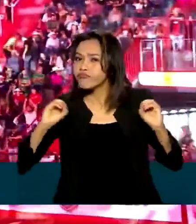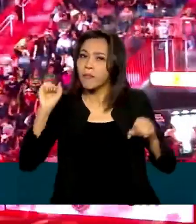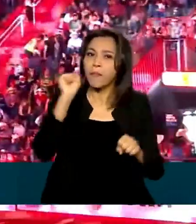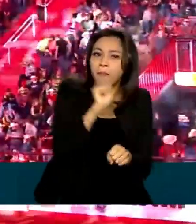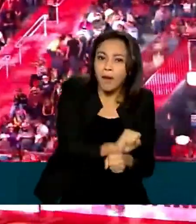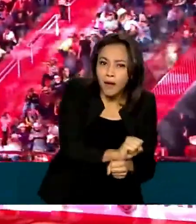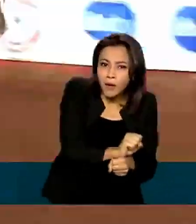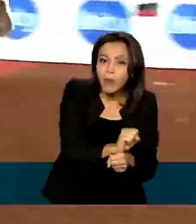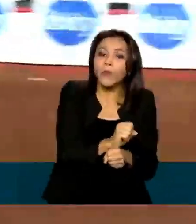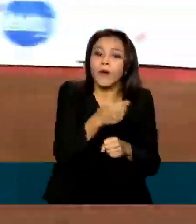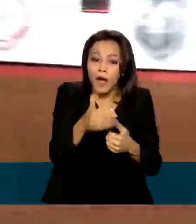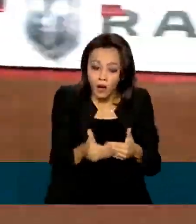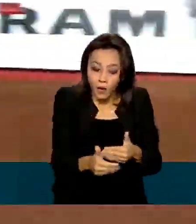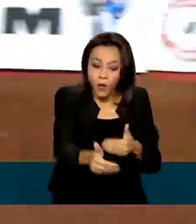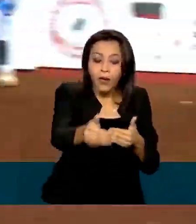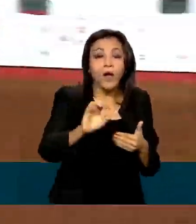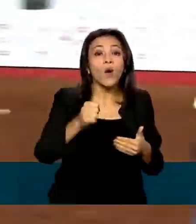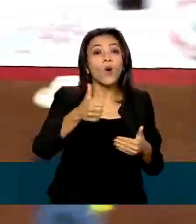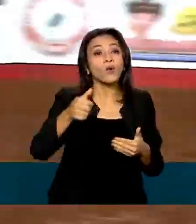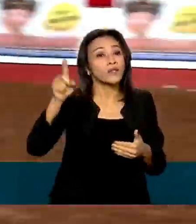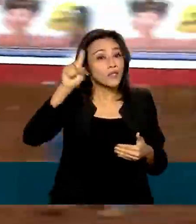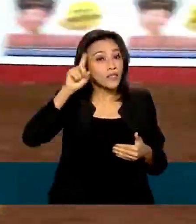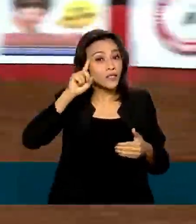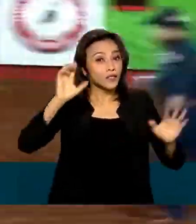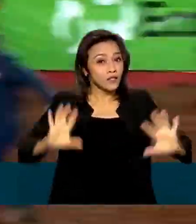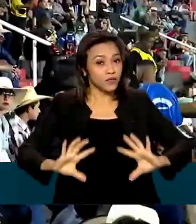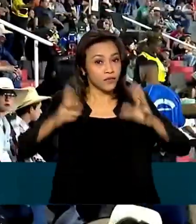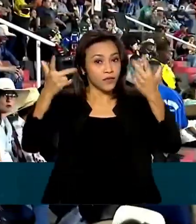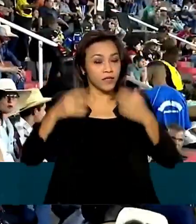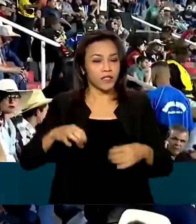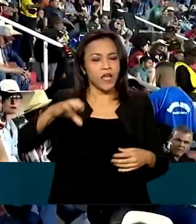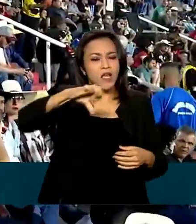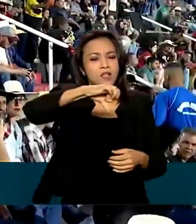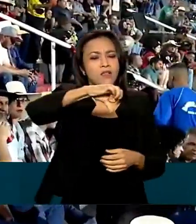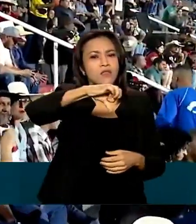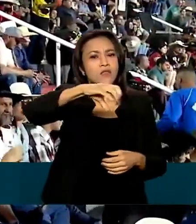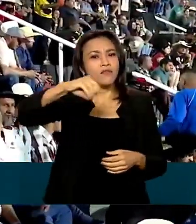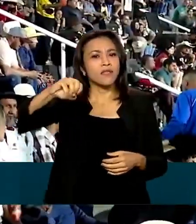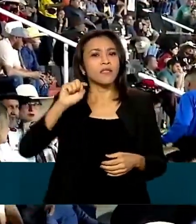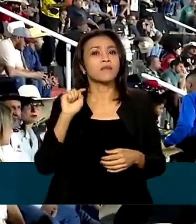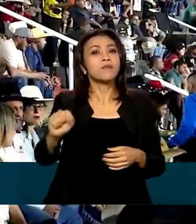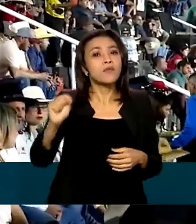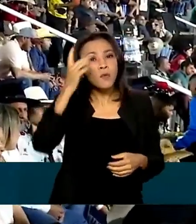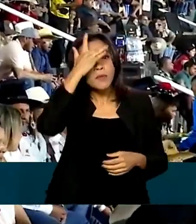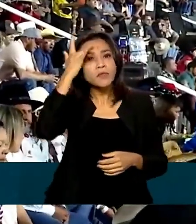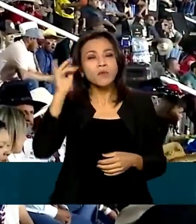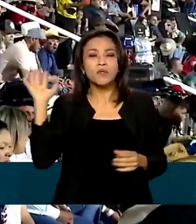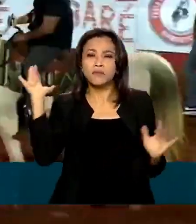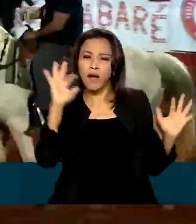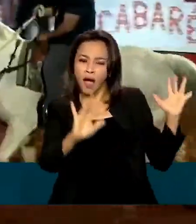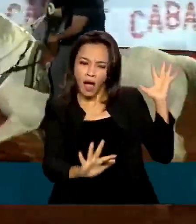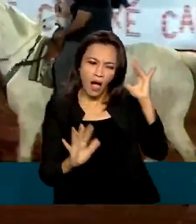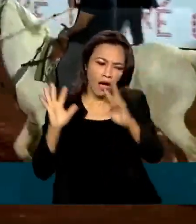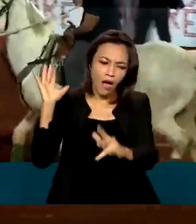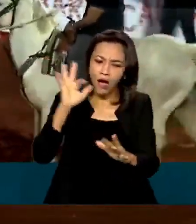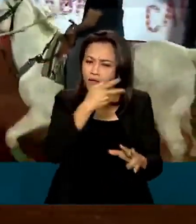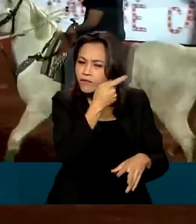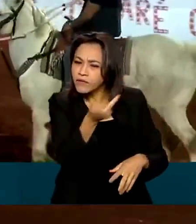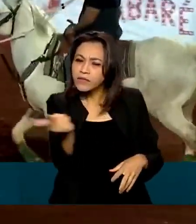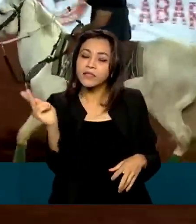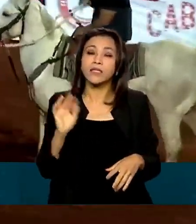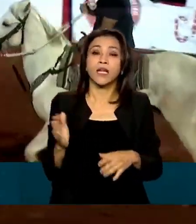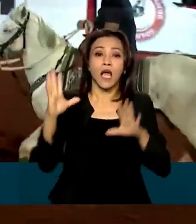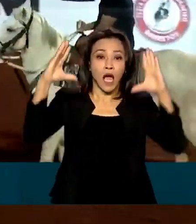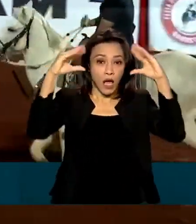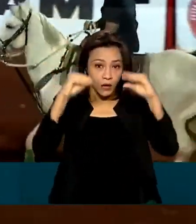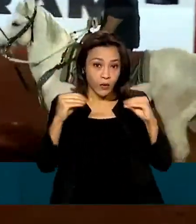de que, ao longo dos 11 dias de festa, cerca de 900 mil pessoas visitem o Parque do Peão. Na noite de sexta